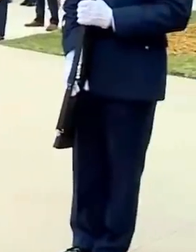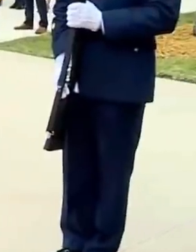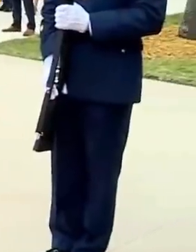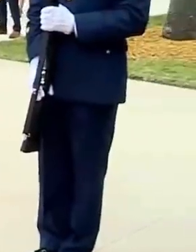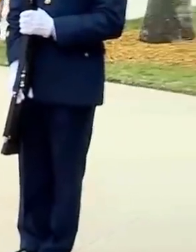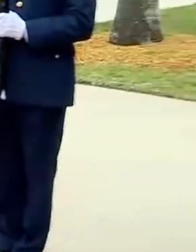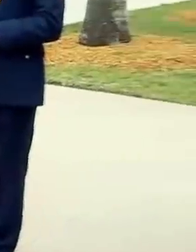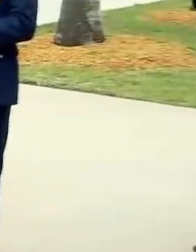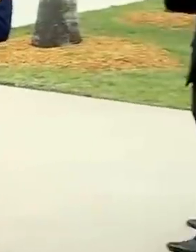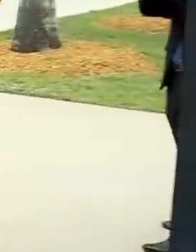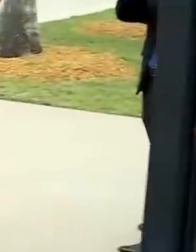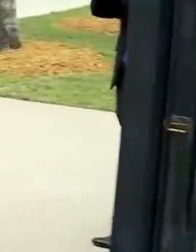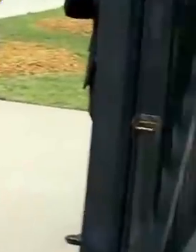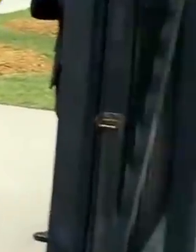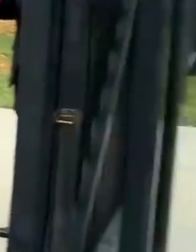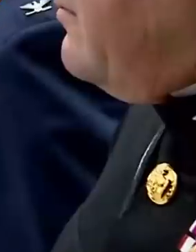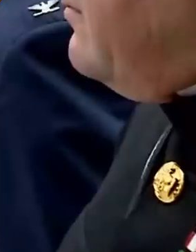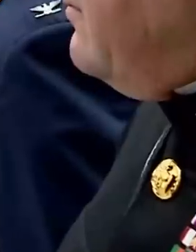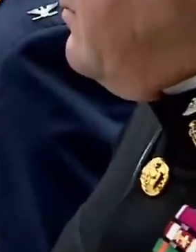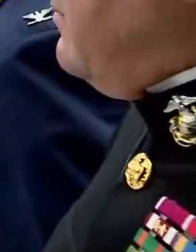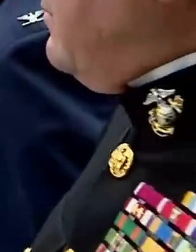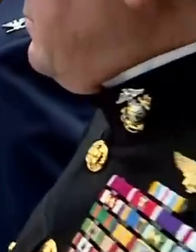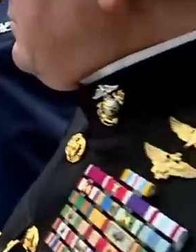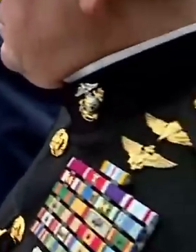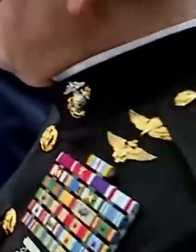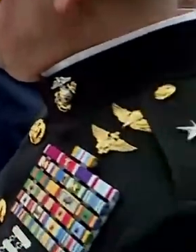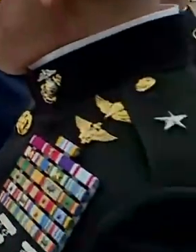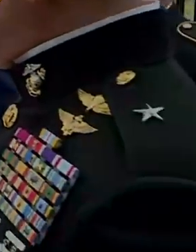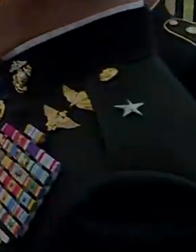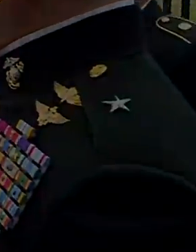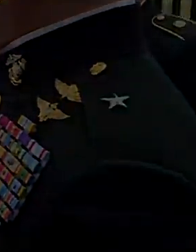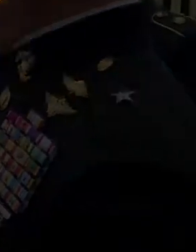E aí E aí